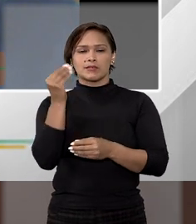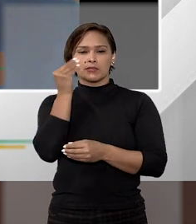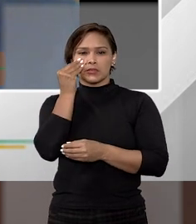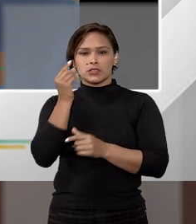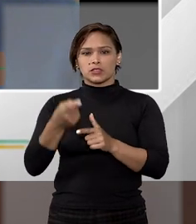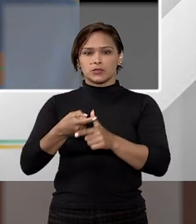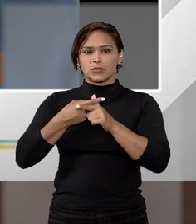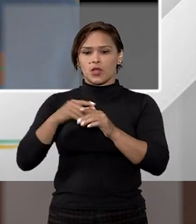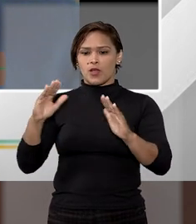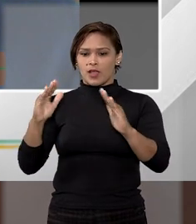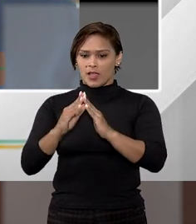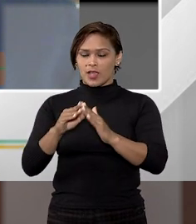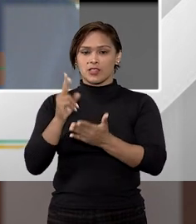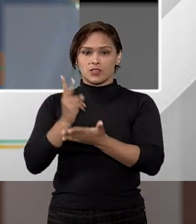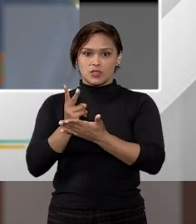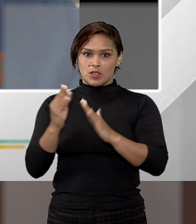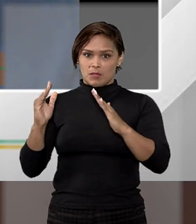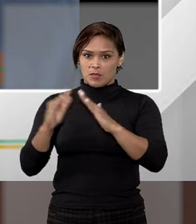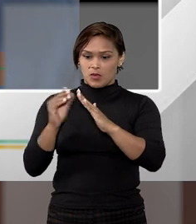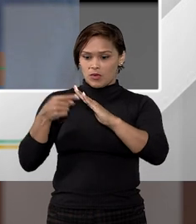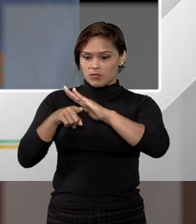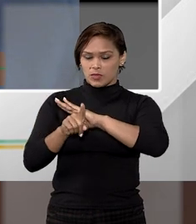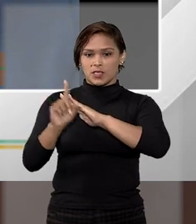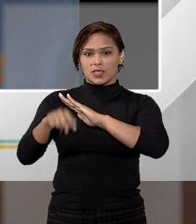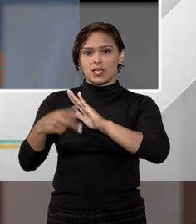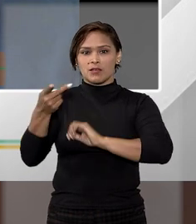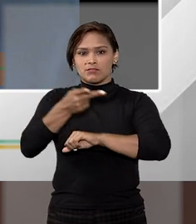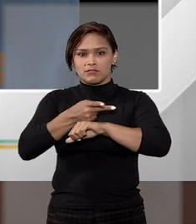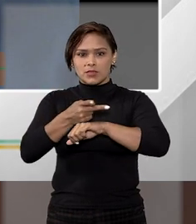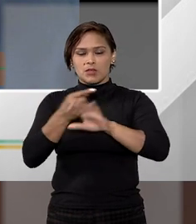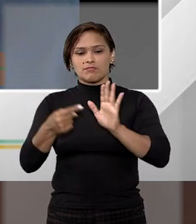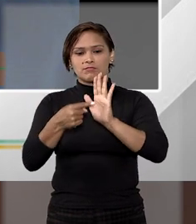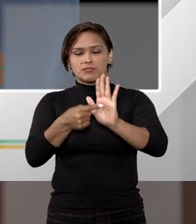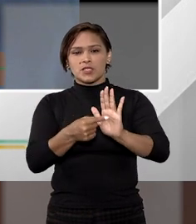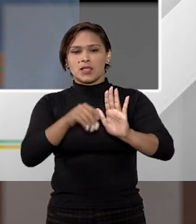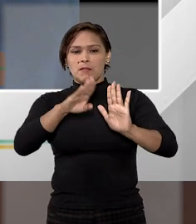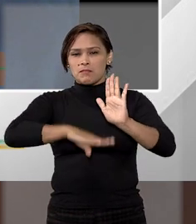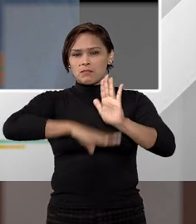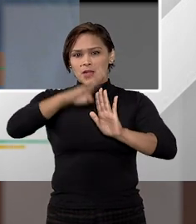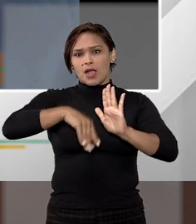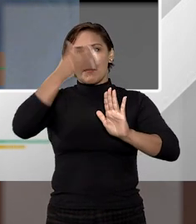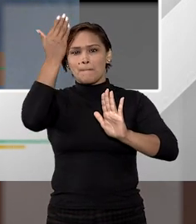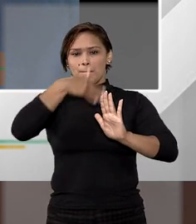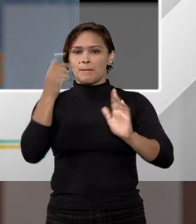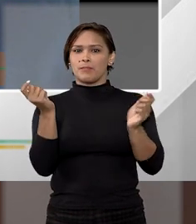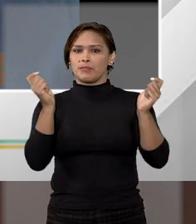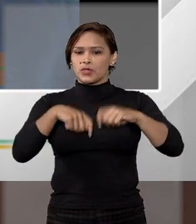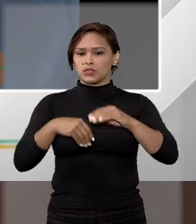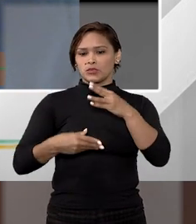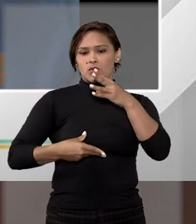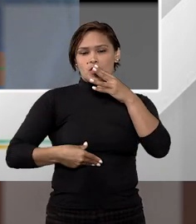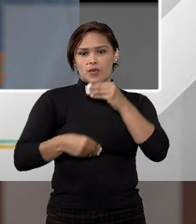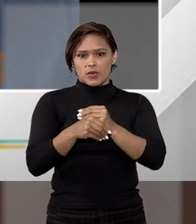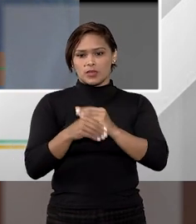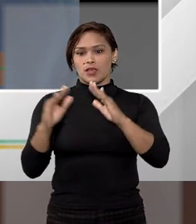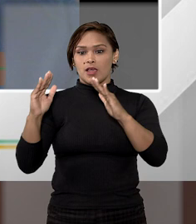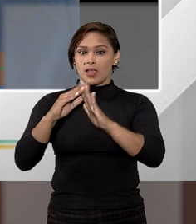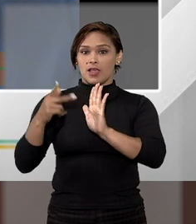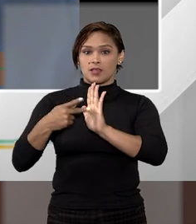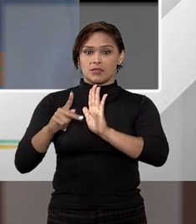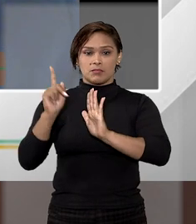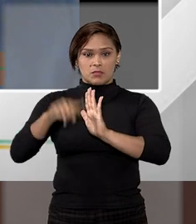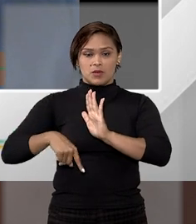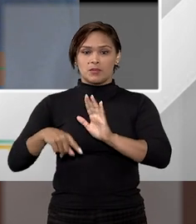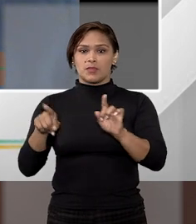tentativa de penhora da casa onde ela resida, que ela procure apresentar o máximo de provas possíveis de que aquele é o imóvel onde ela reside.